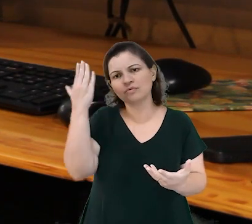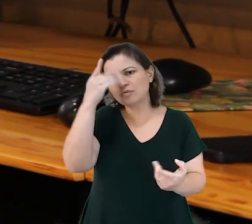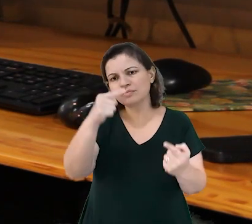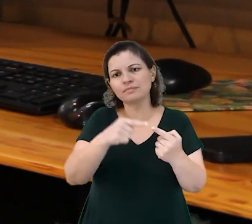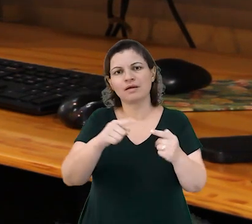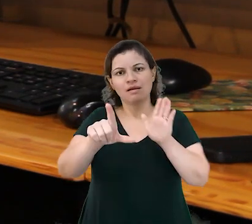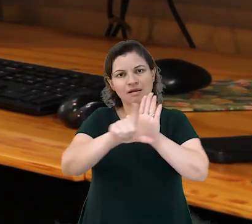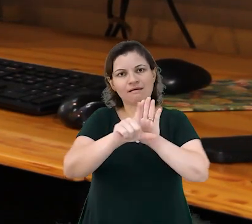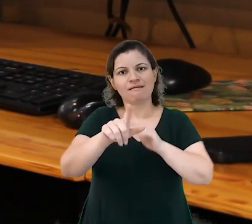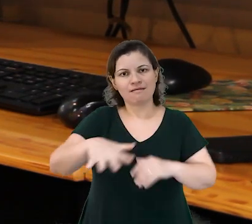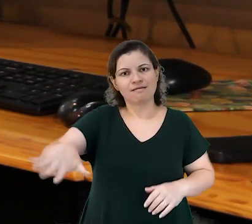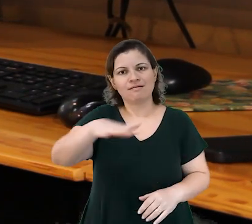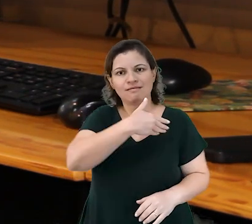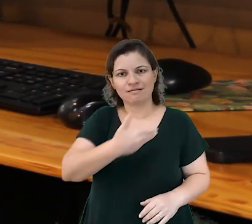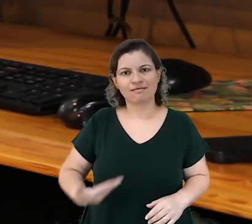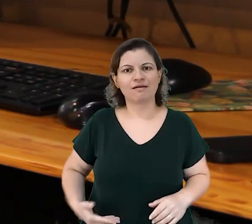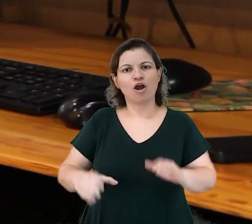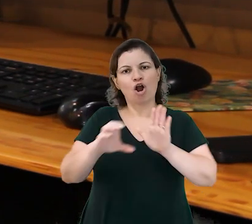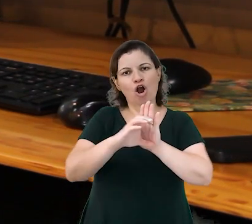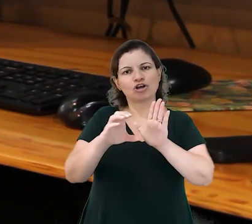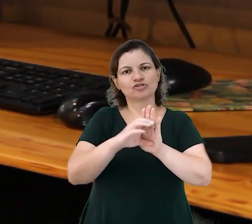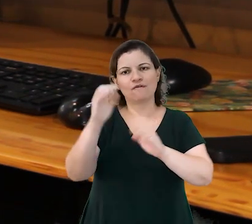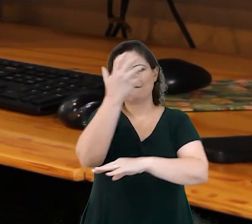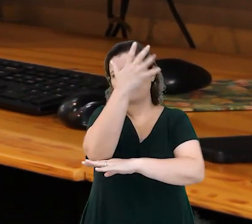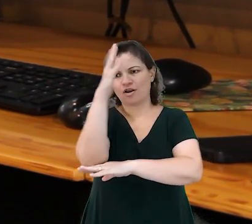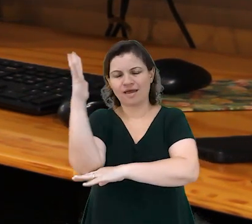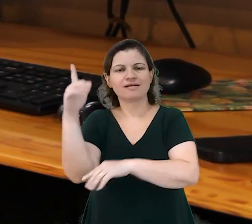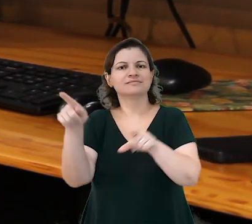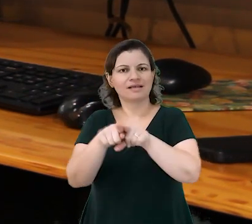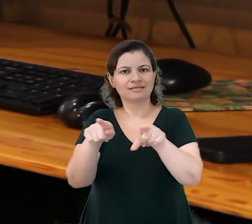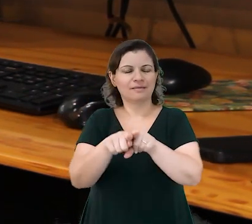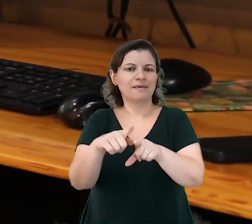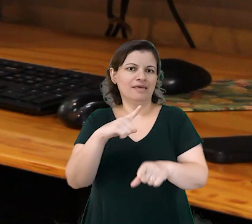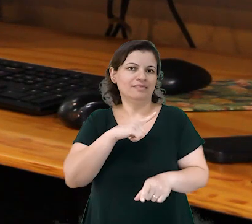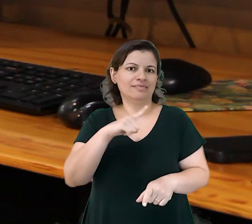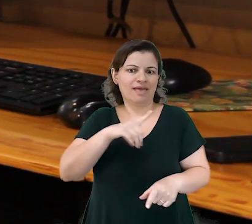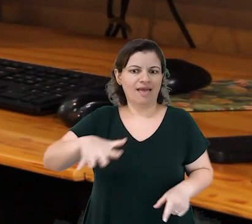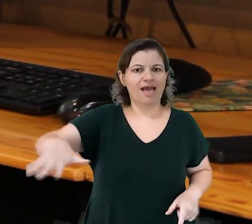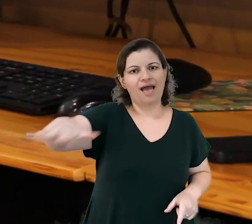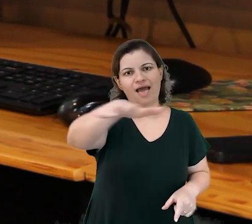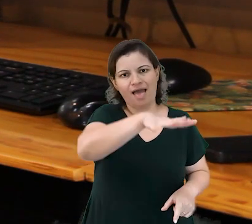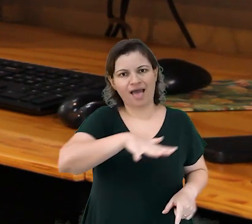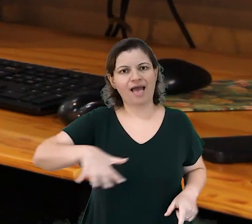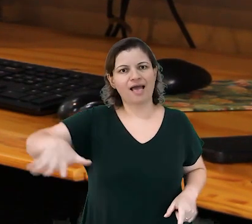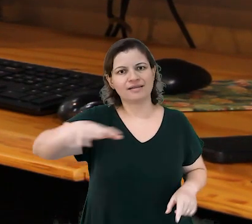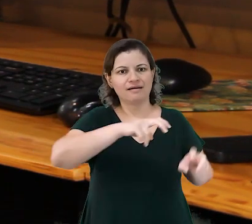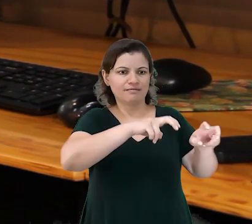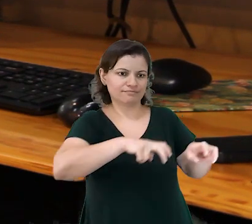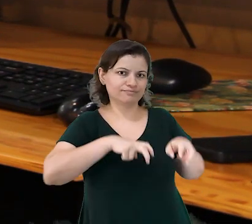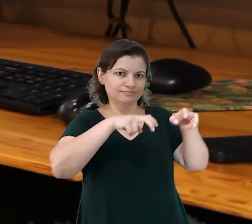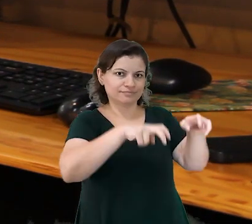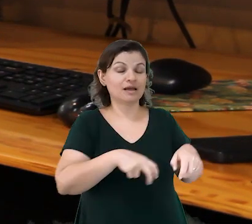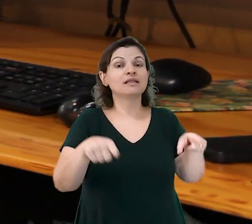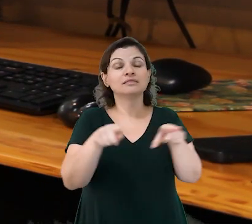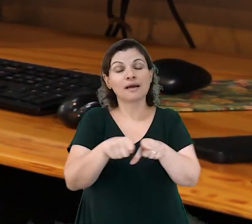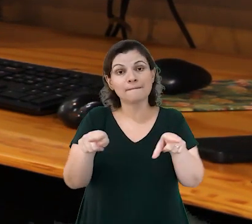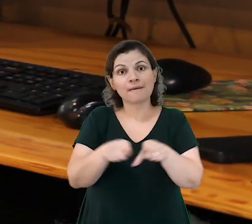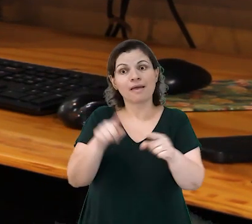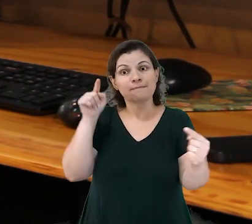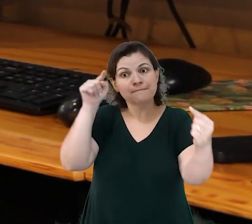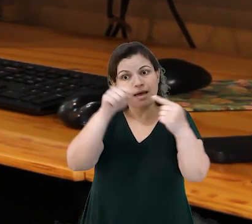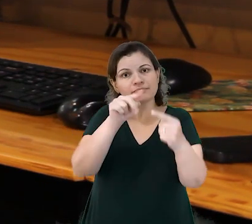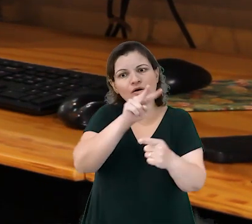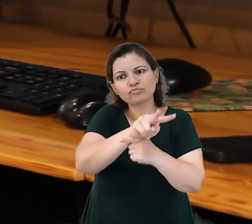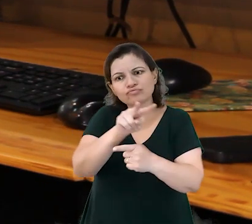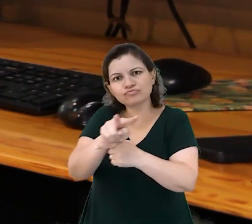cumprimento de legislação ambiental, como o Código Florestal, a quantidade de florestas que tem em uma área rural, e também